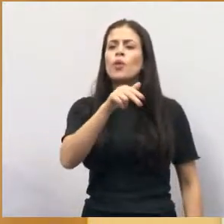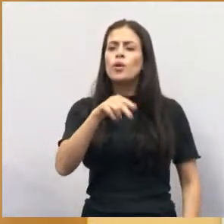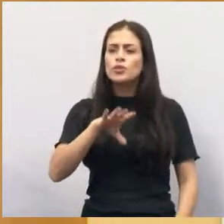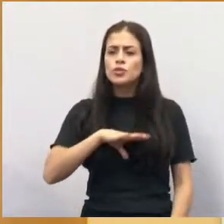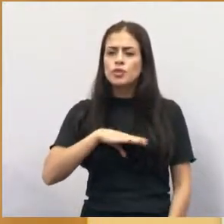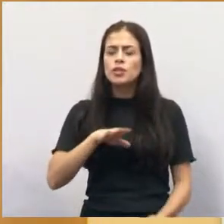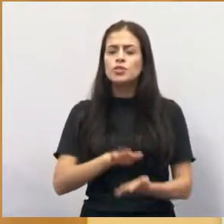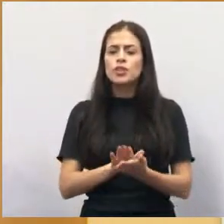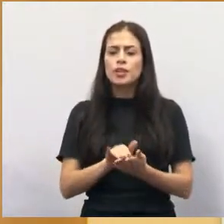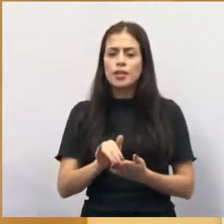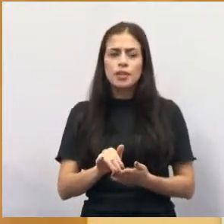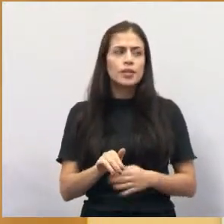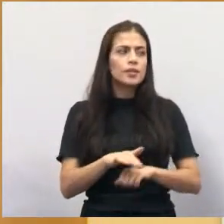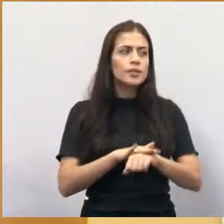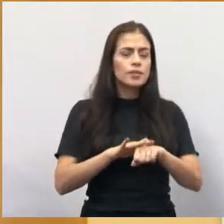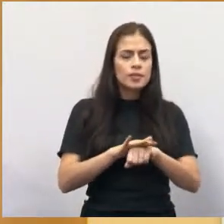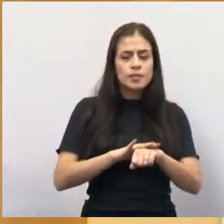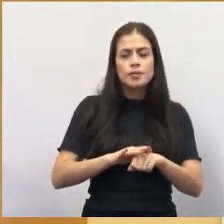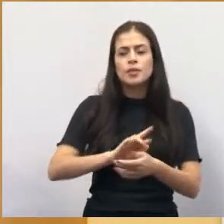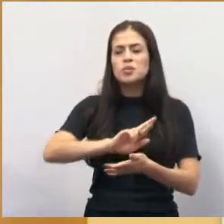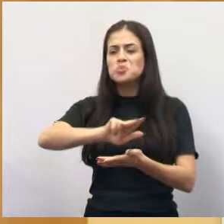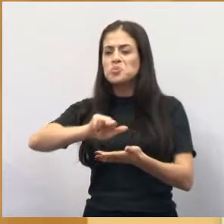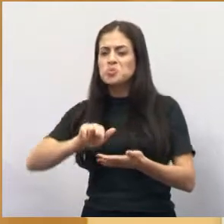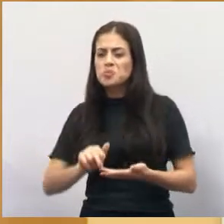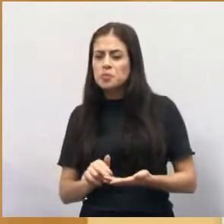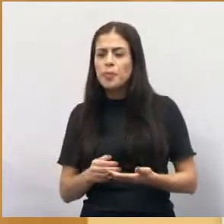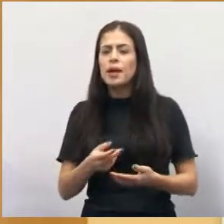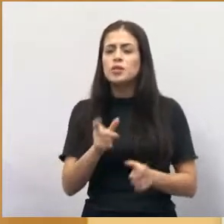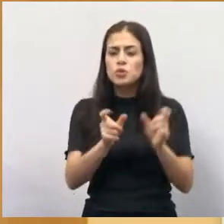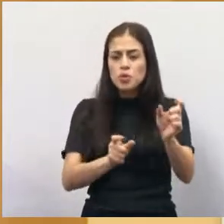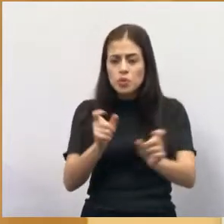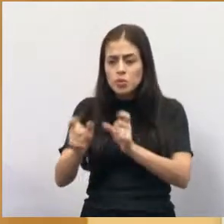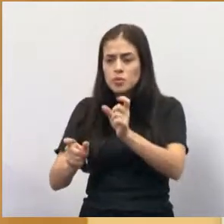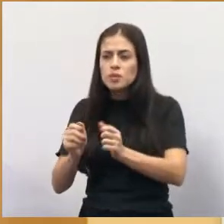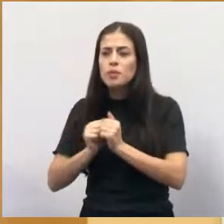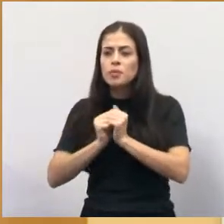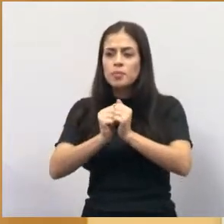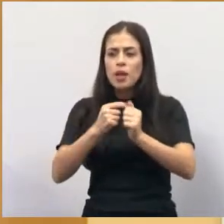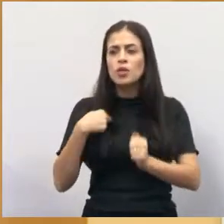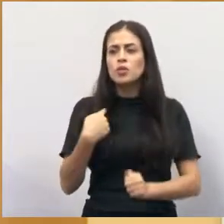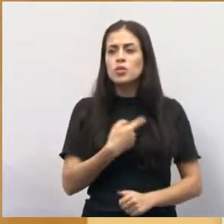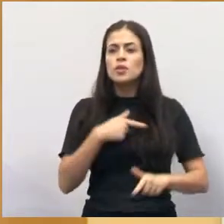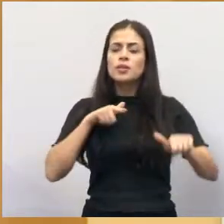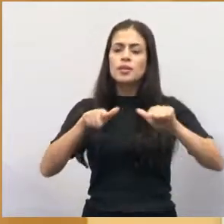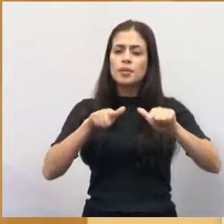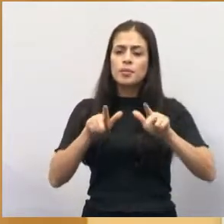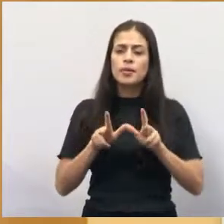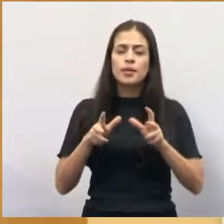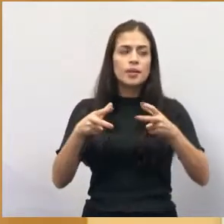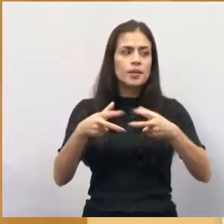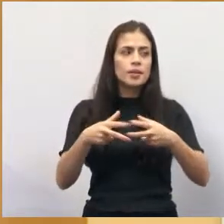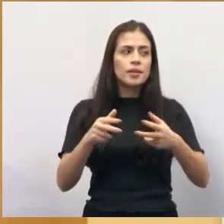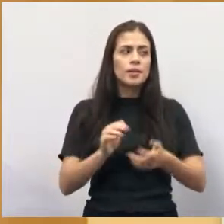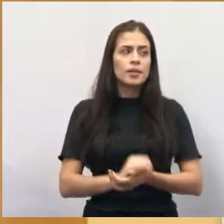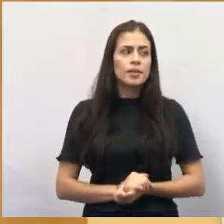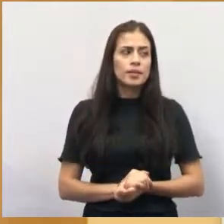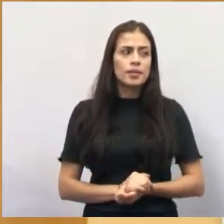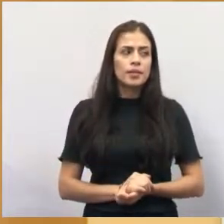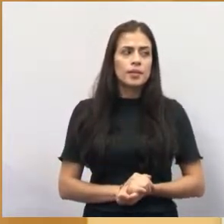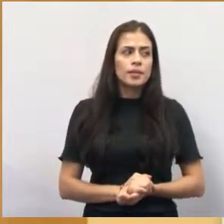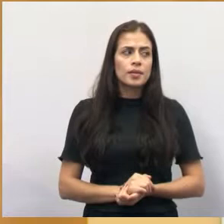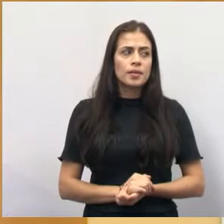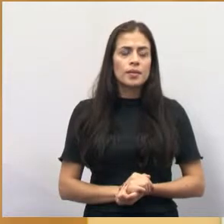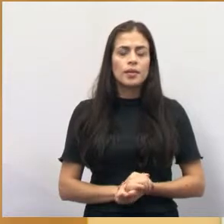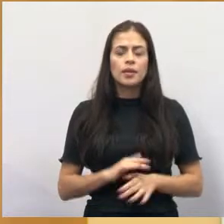muitas pessoas, pessoas que acompanham o nosso trabalho aqui na Câmara Municipal, então eu quero agradecer muito esse carinho que eu